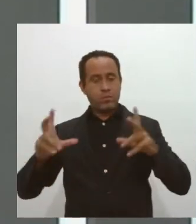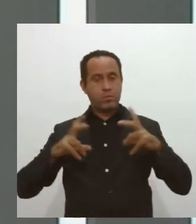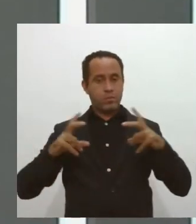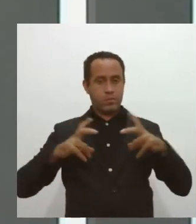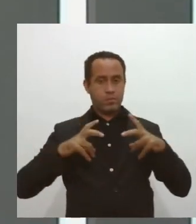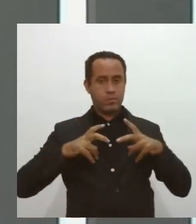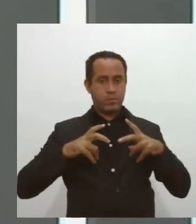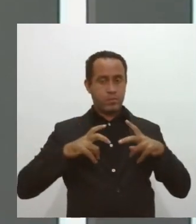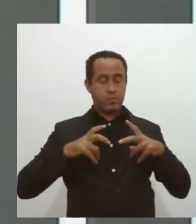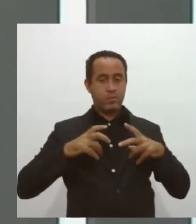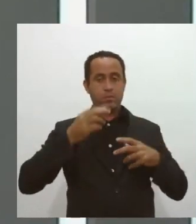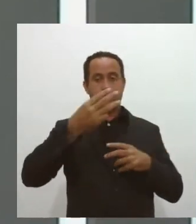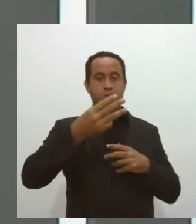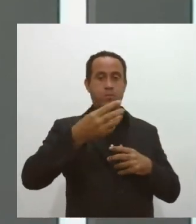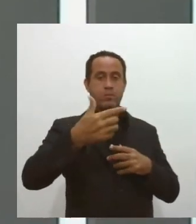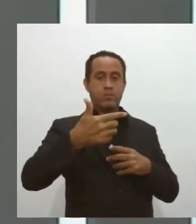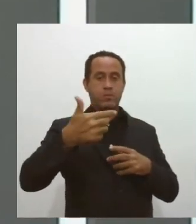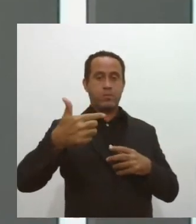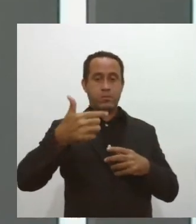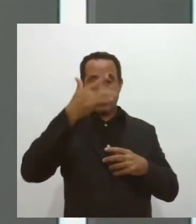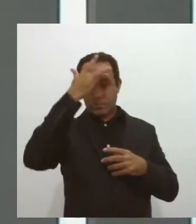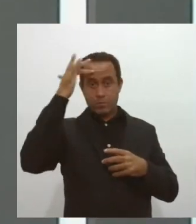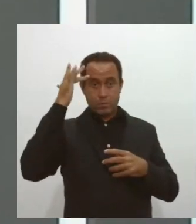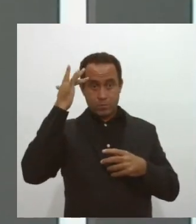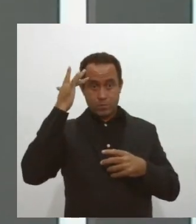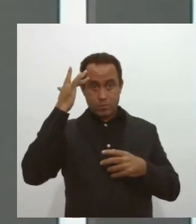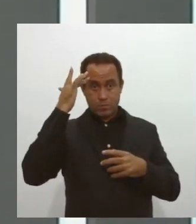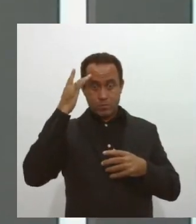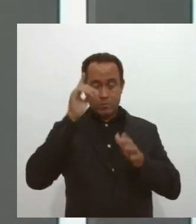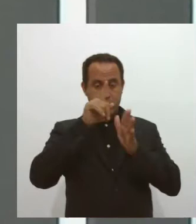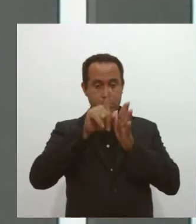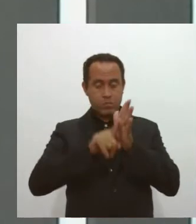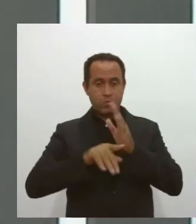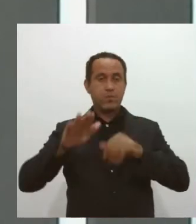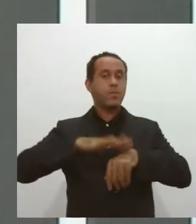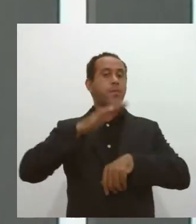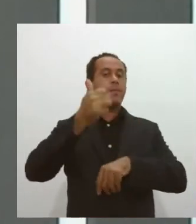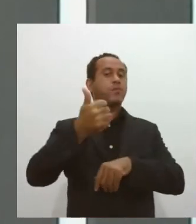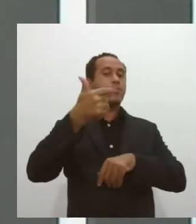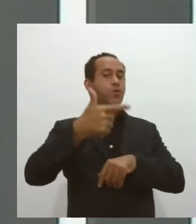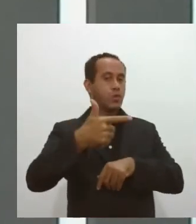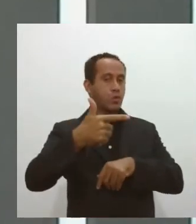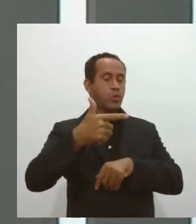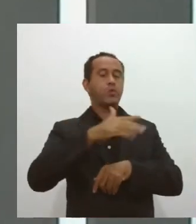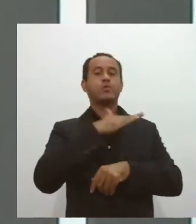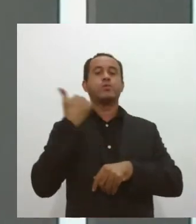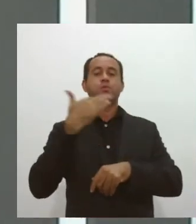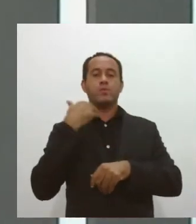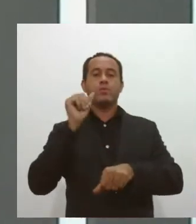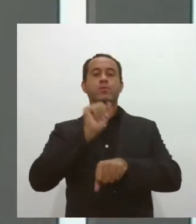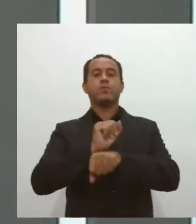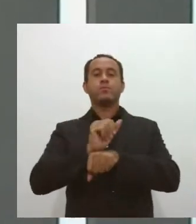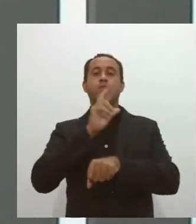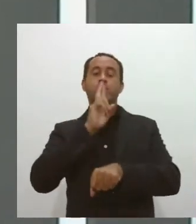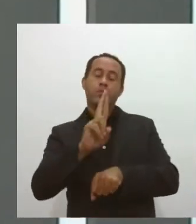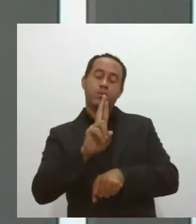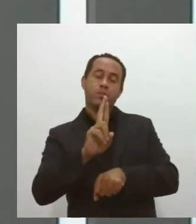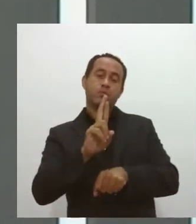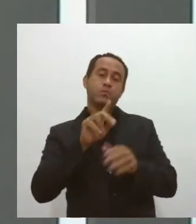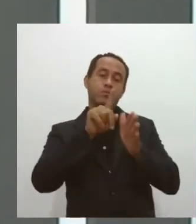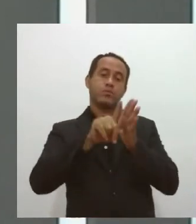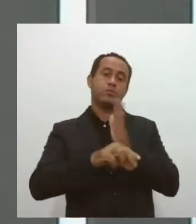internadas 322 pessoas. São investigados mais 12 óbitos. Ainda aguardam resultados 3